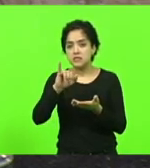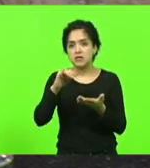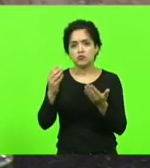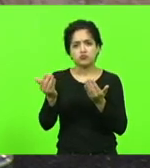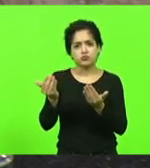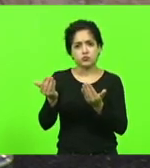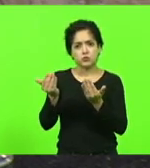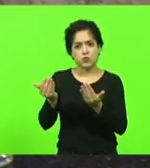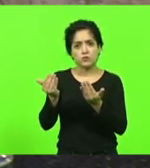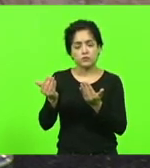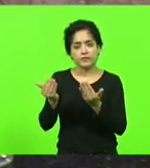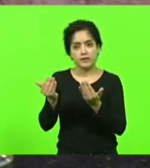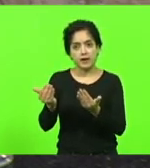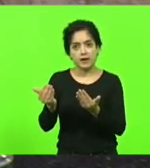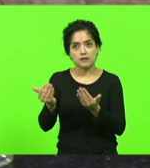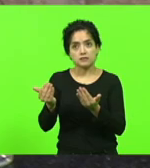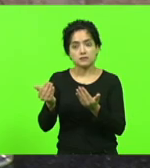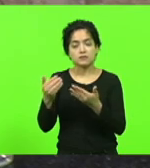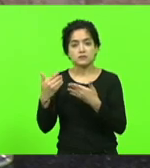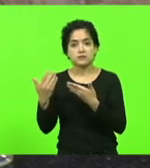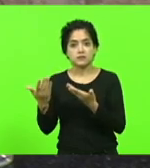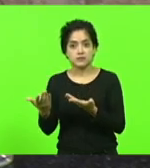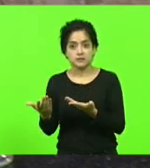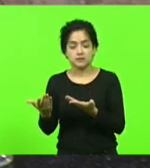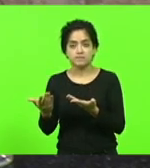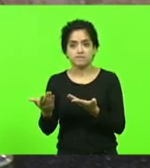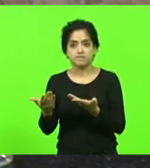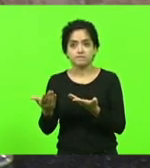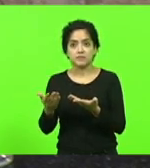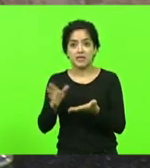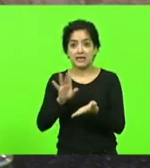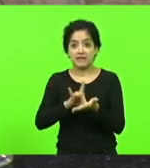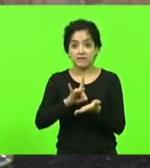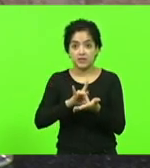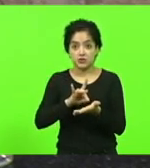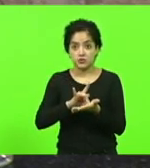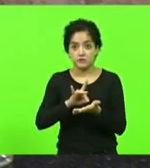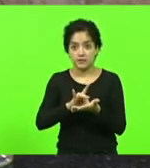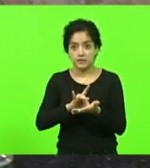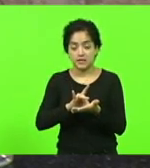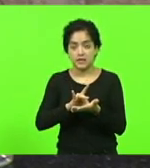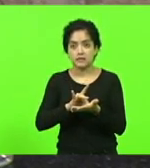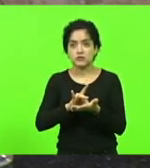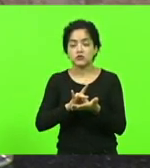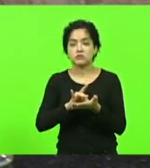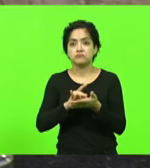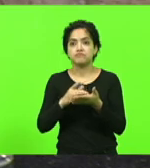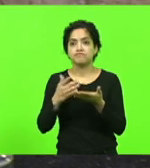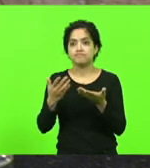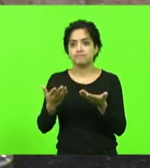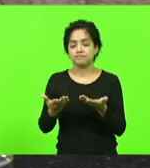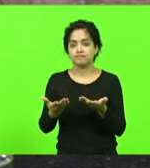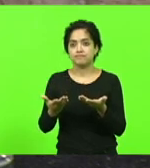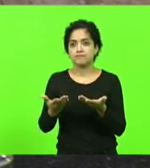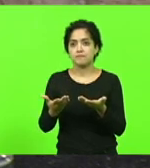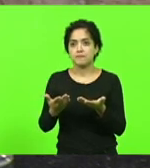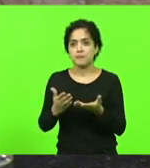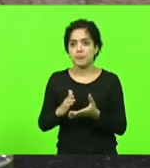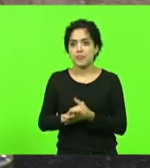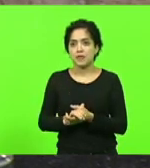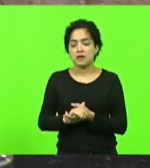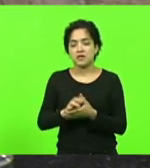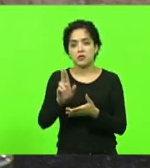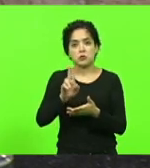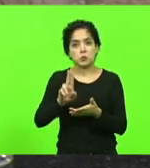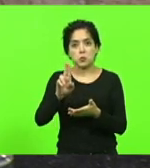um minuto que fosse de que haveria efetividade nesse instrumento eu não usaria